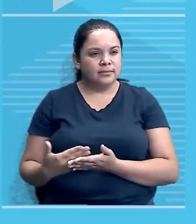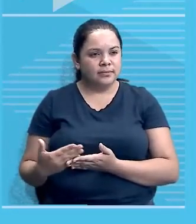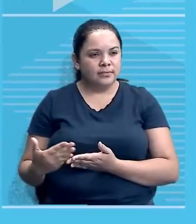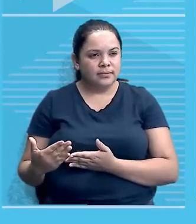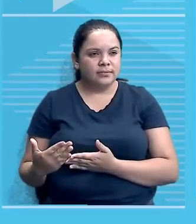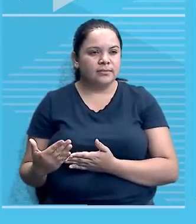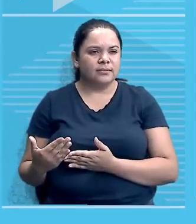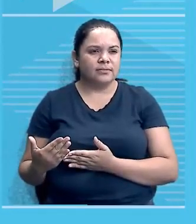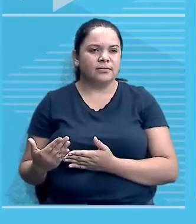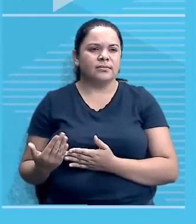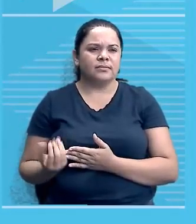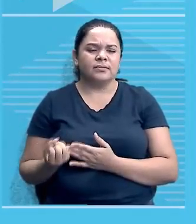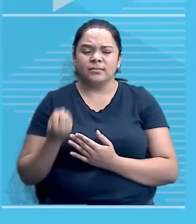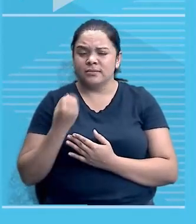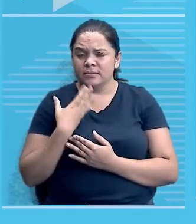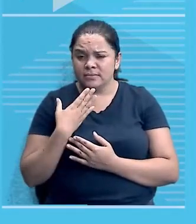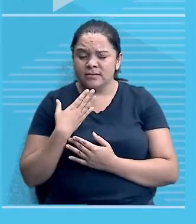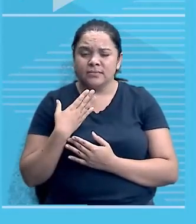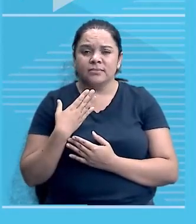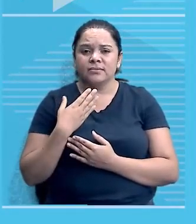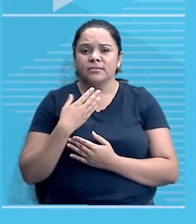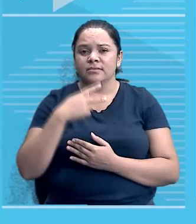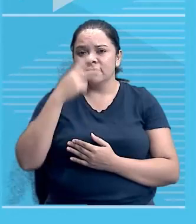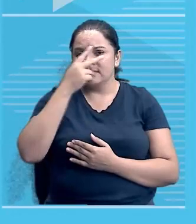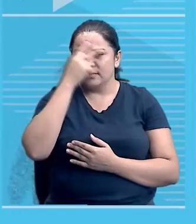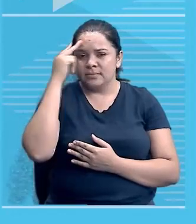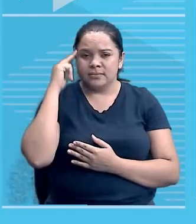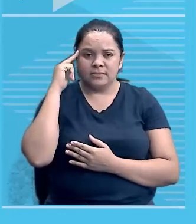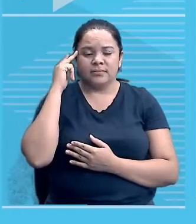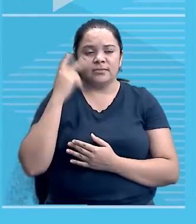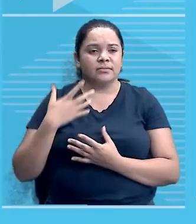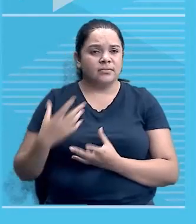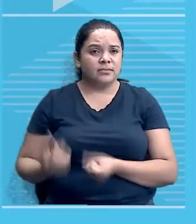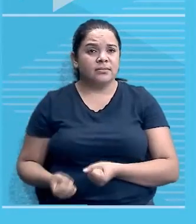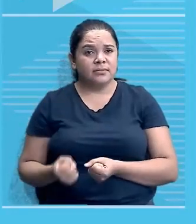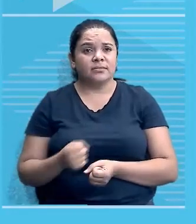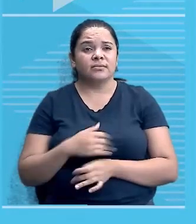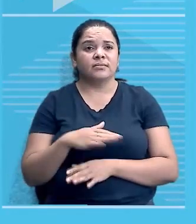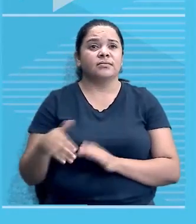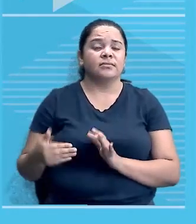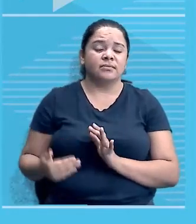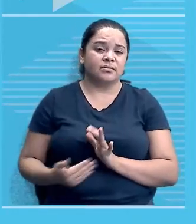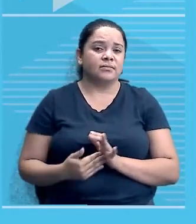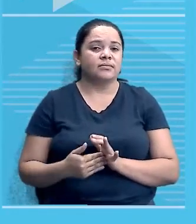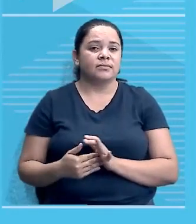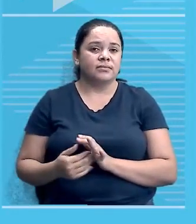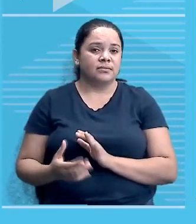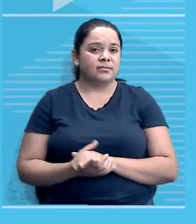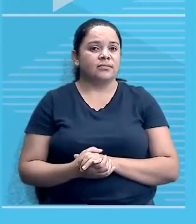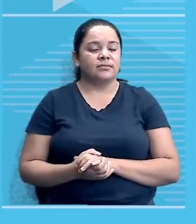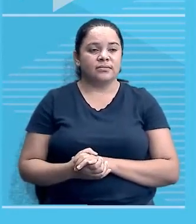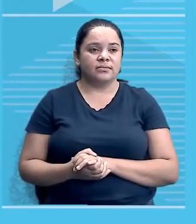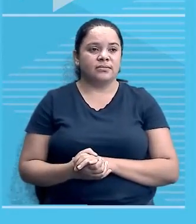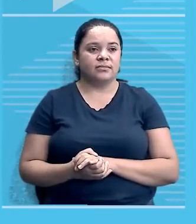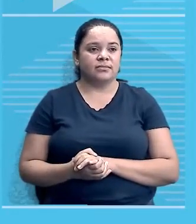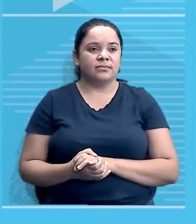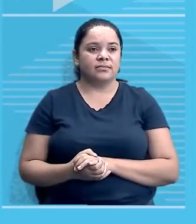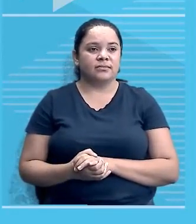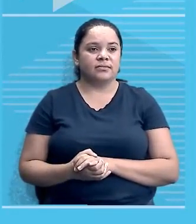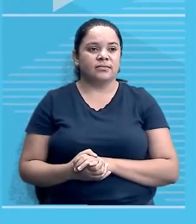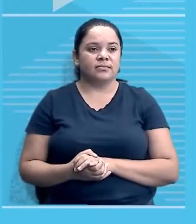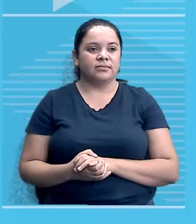que até chegam a falar esse termo, que é um absurdo, em relação à dominação, de forma alguma, desde o primeiro momento que